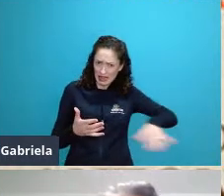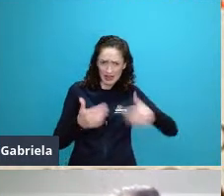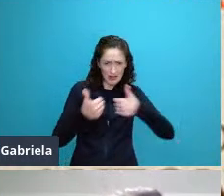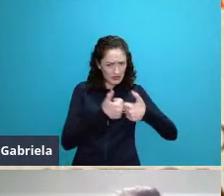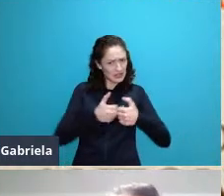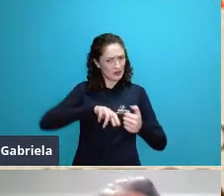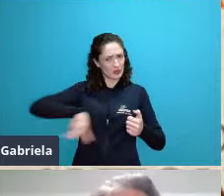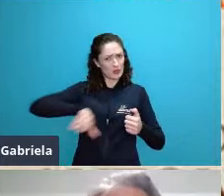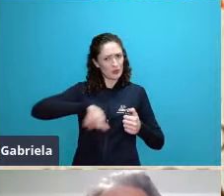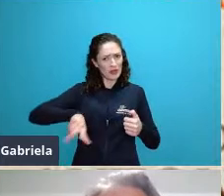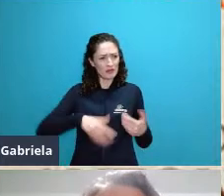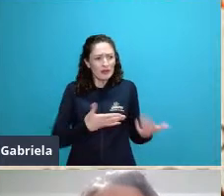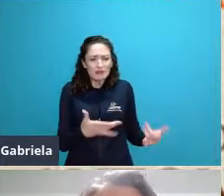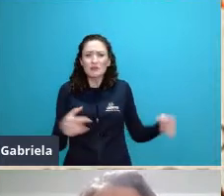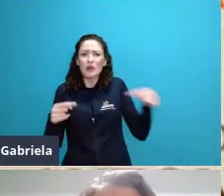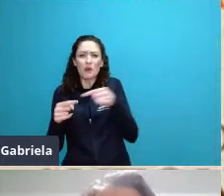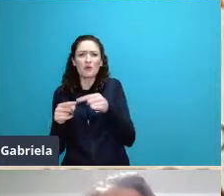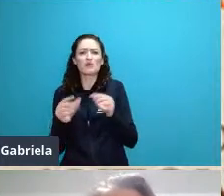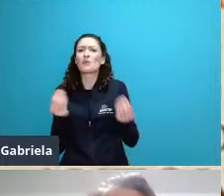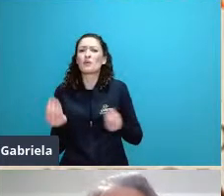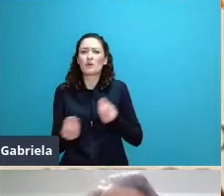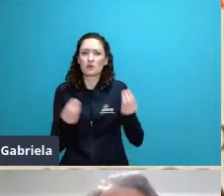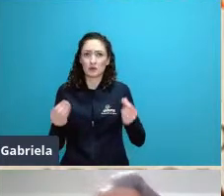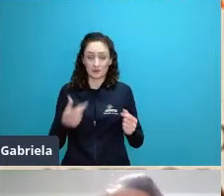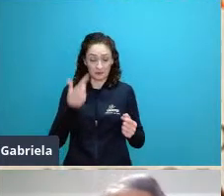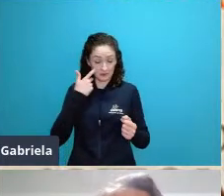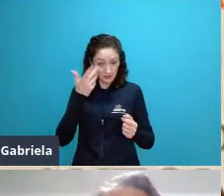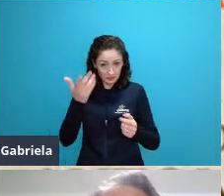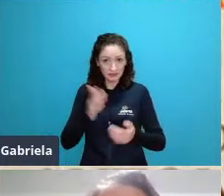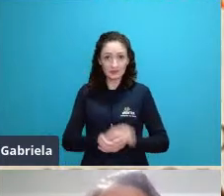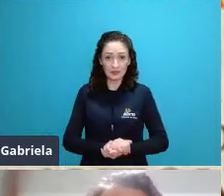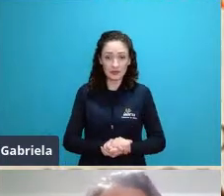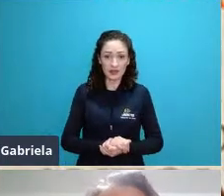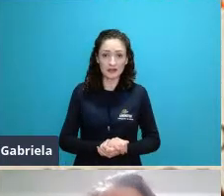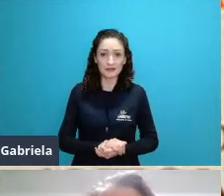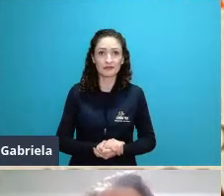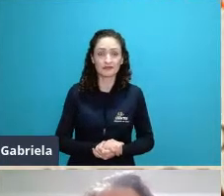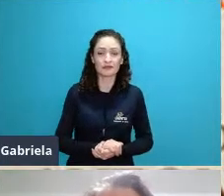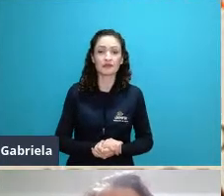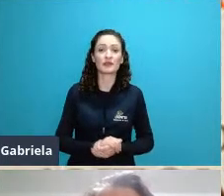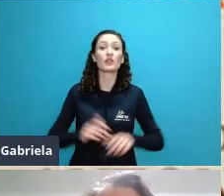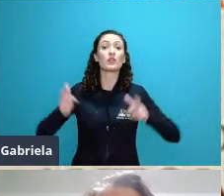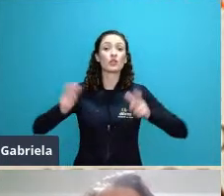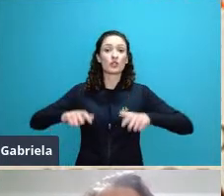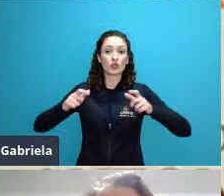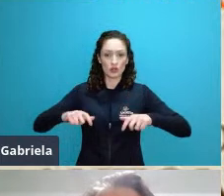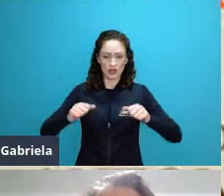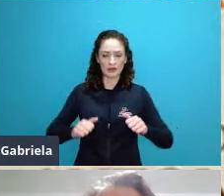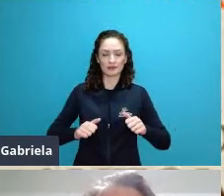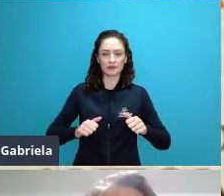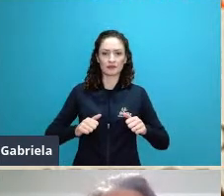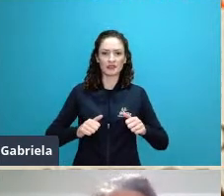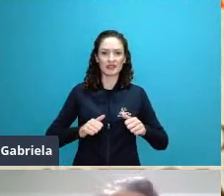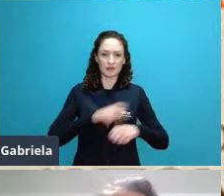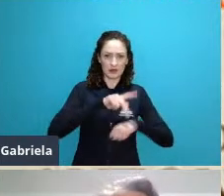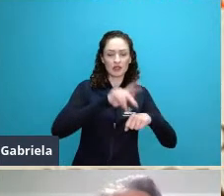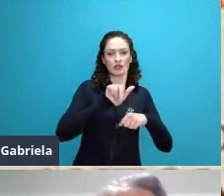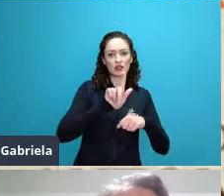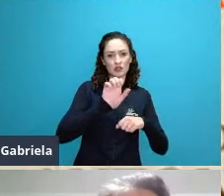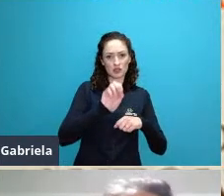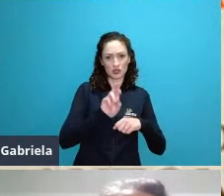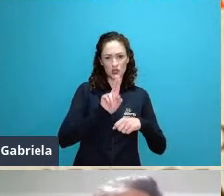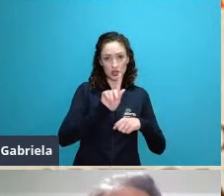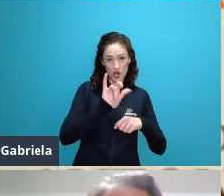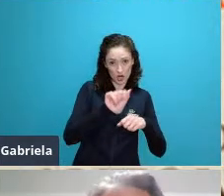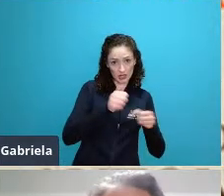próximo slide acontece que na Georgia na Carolina do Sul perdão próximo da Georgia foi criada